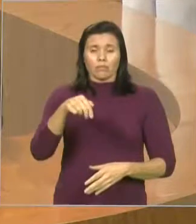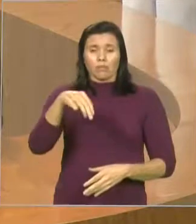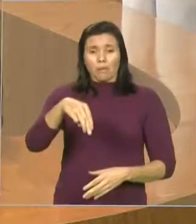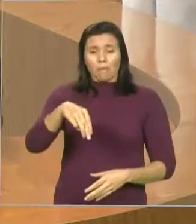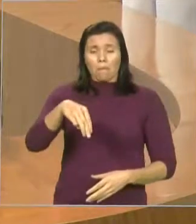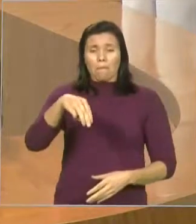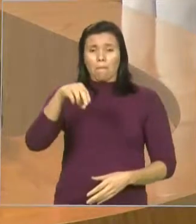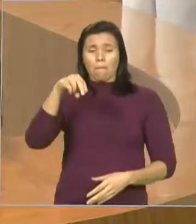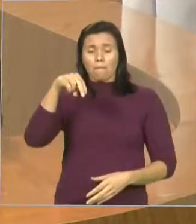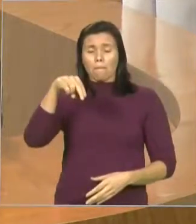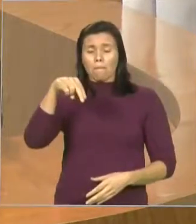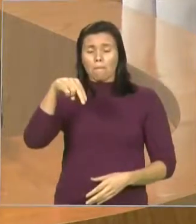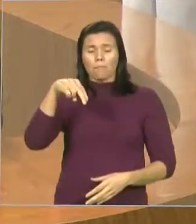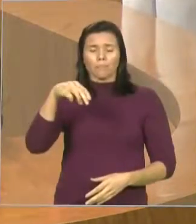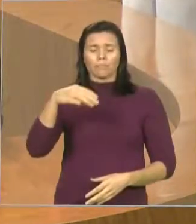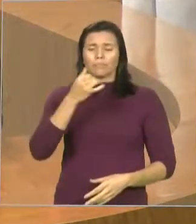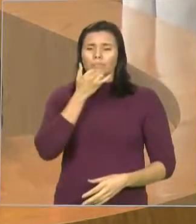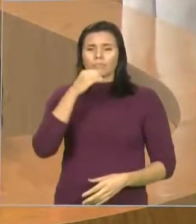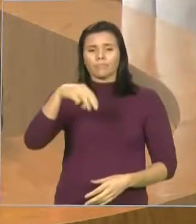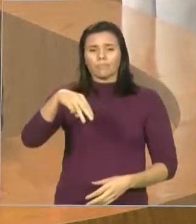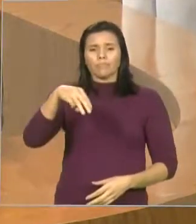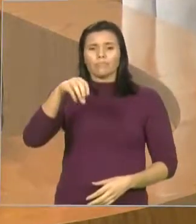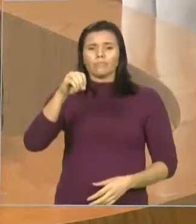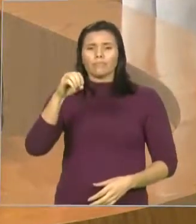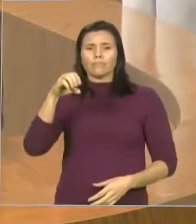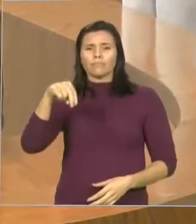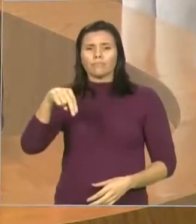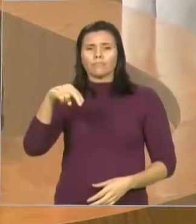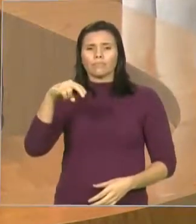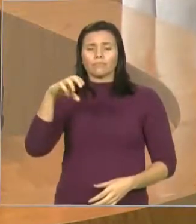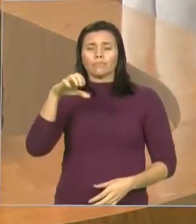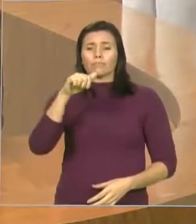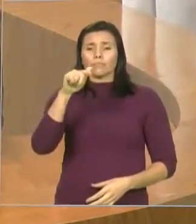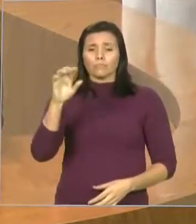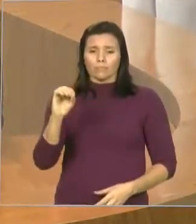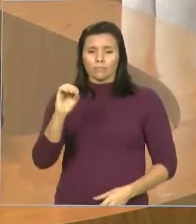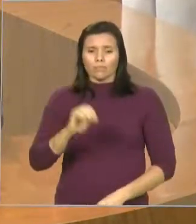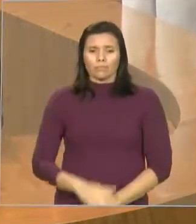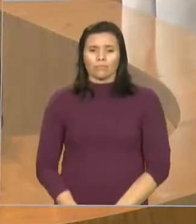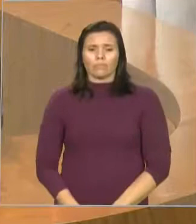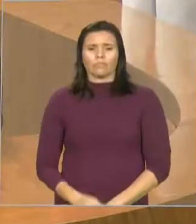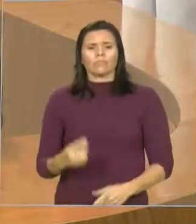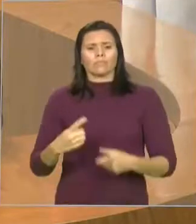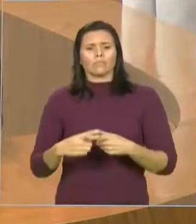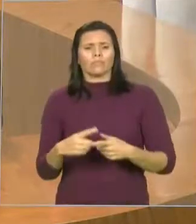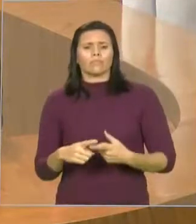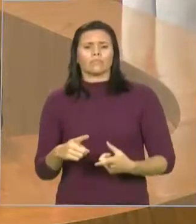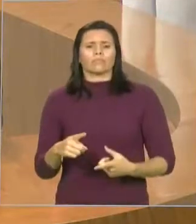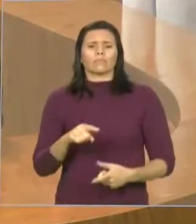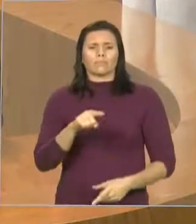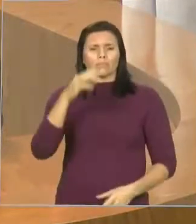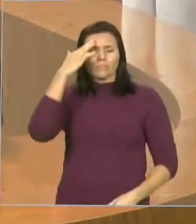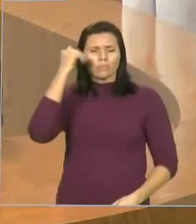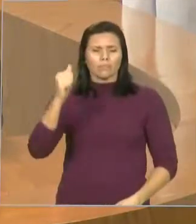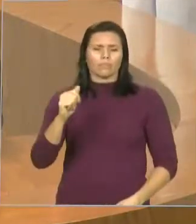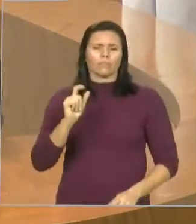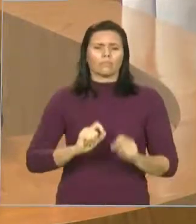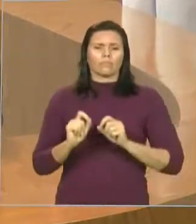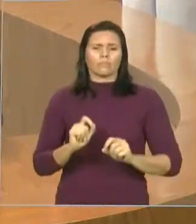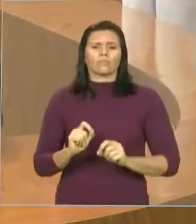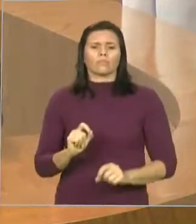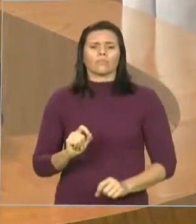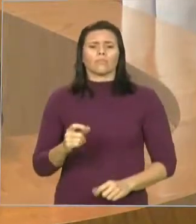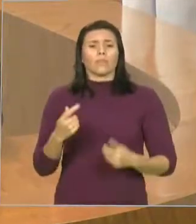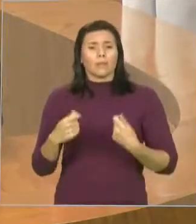pavimentações terá que ser feito até o ano de janeiro, pois a partir de janeiro, com certeza,